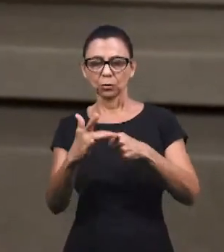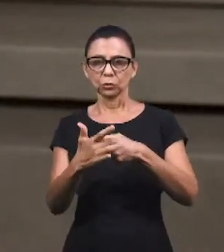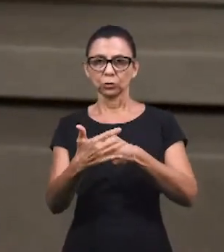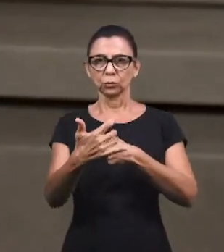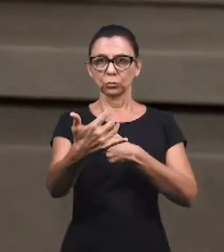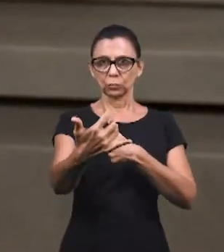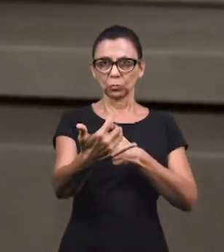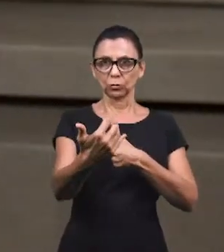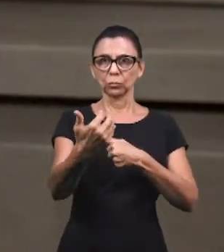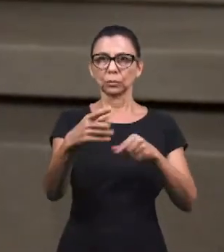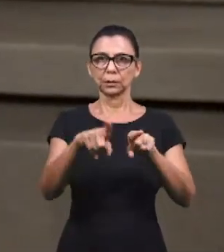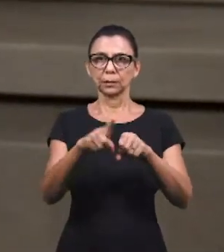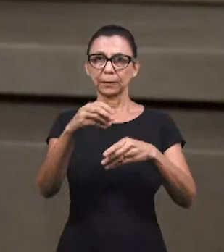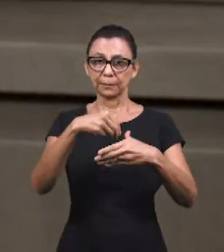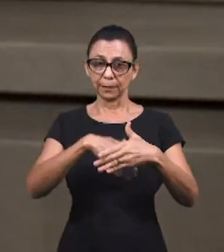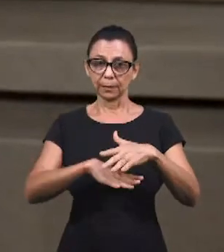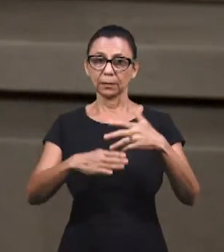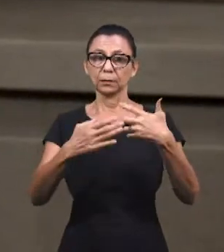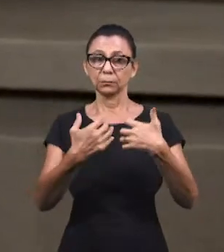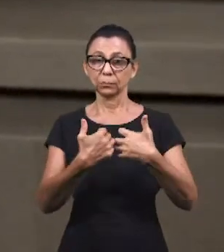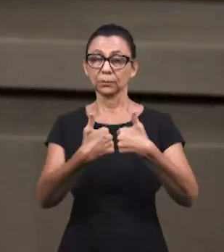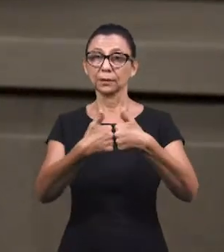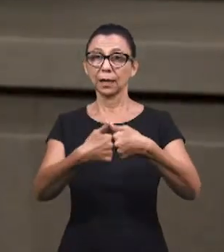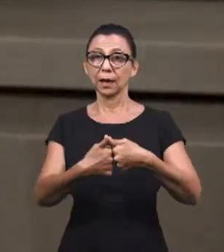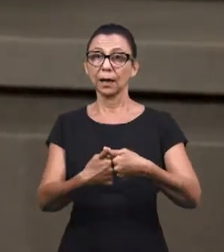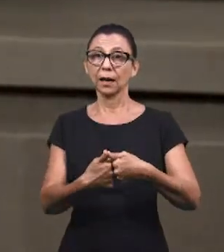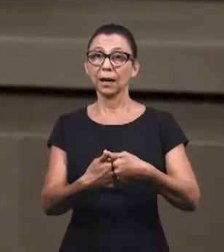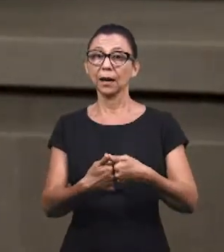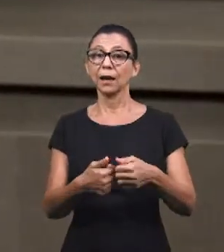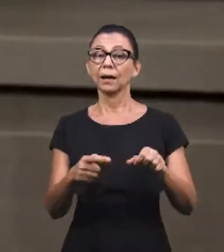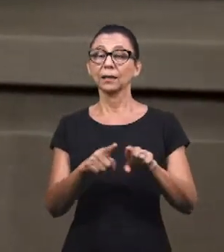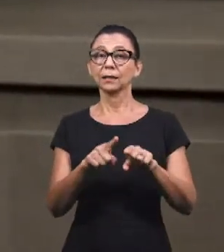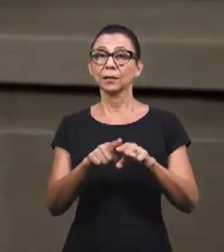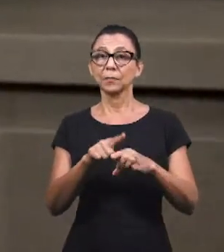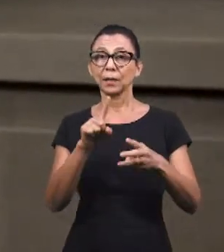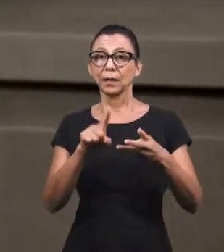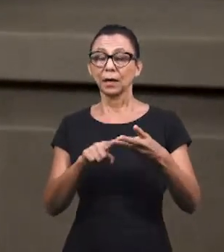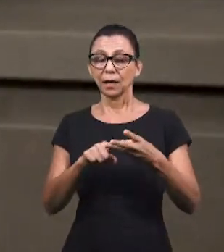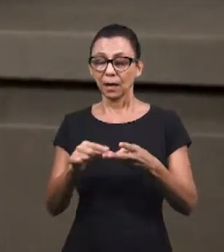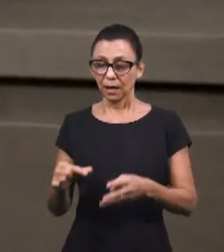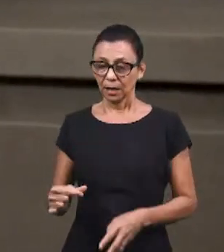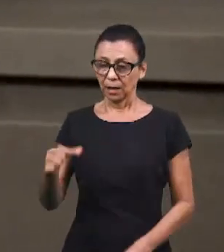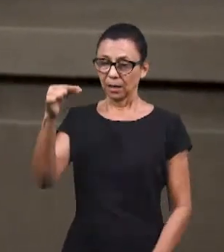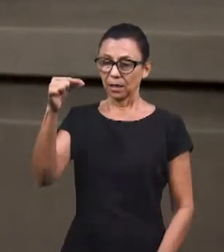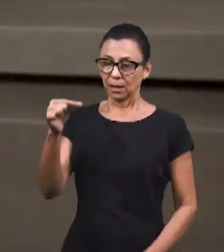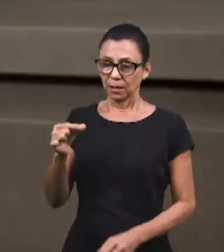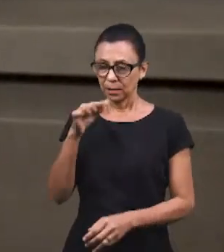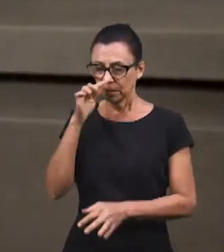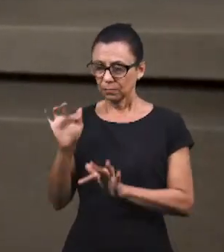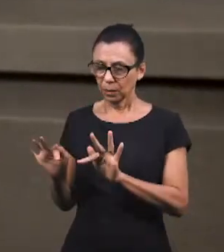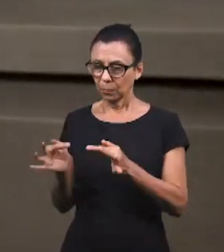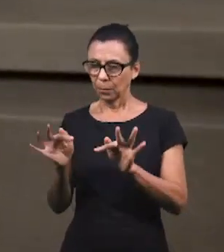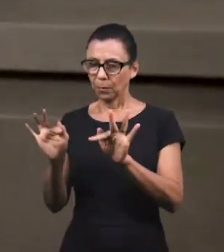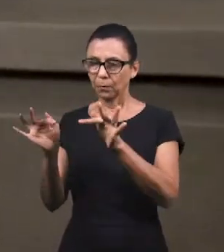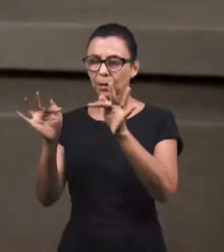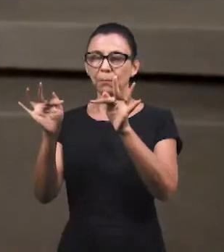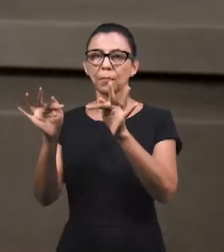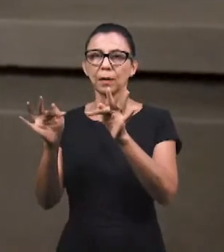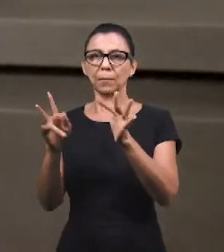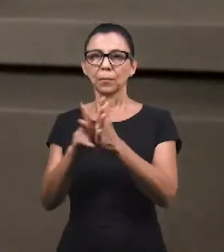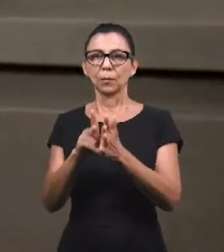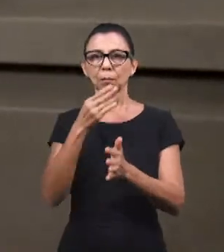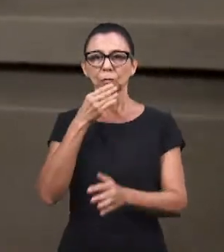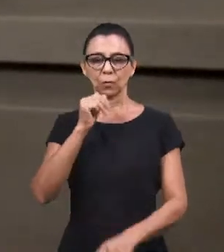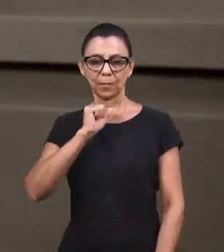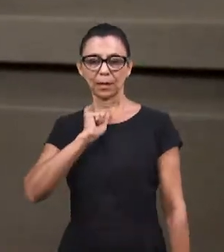ali dentro da arca. E também a vara de arão, que representa ali o governo do Espírito Santo. Não só a direção do